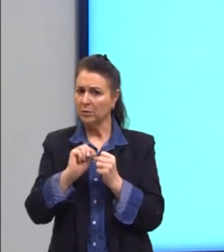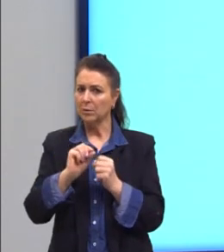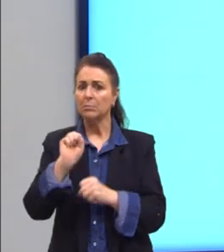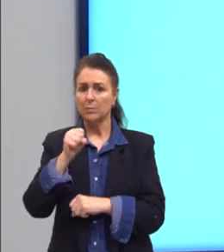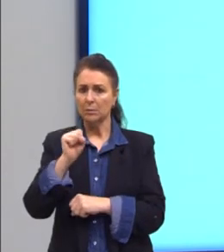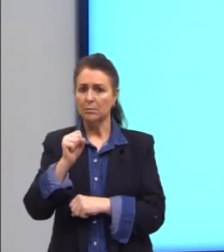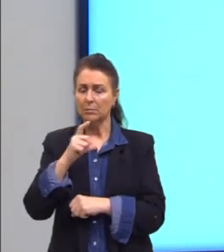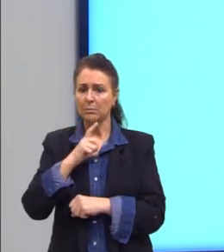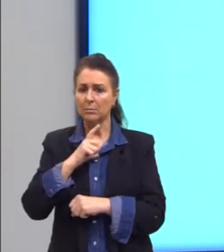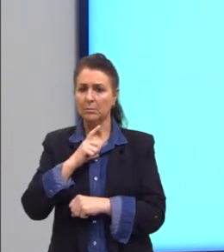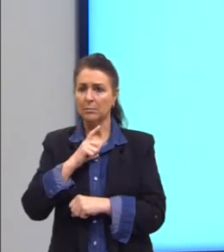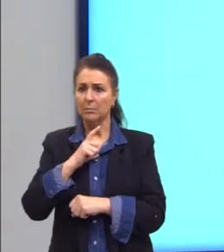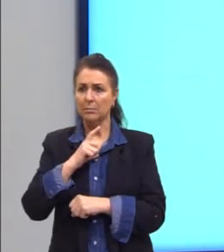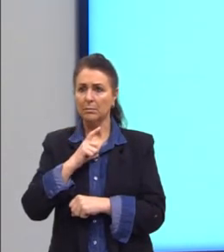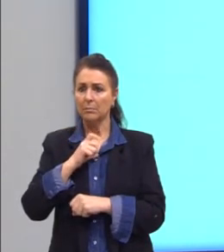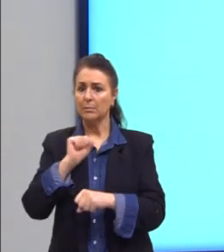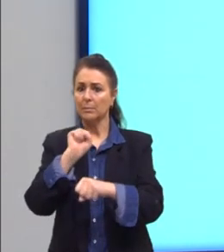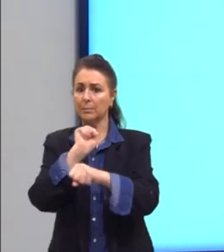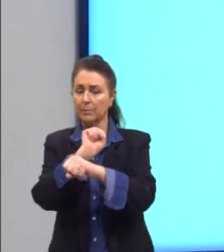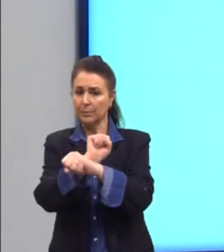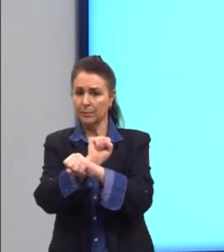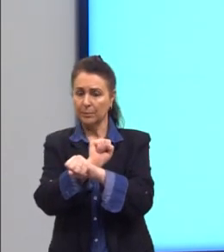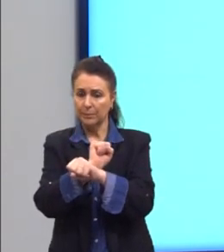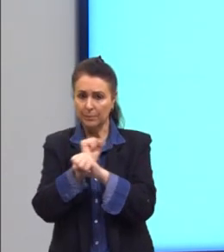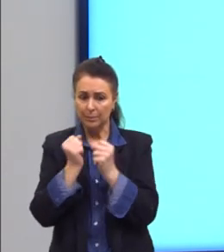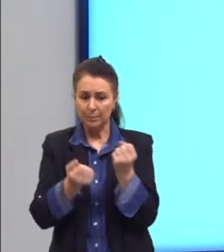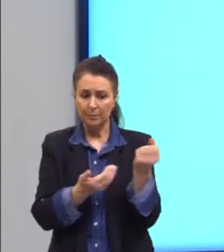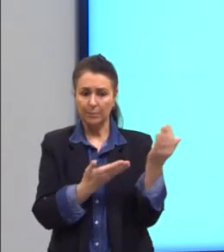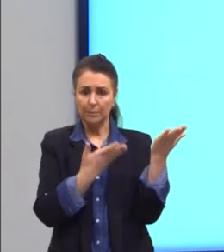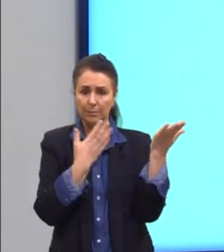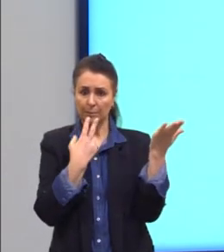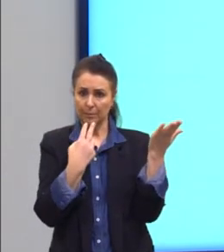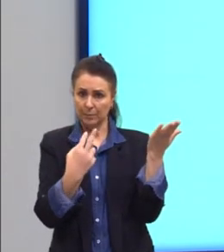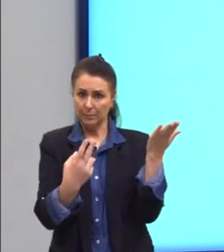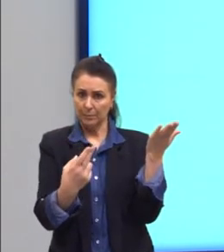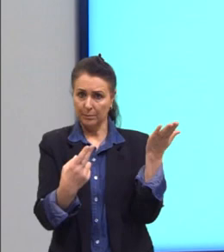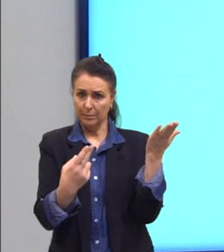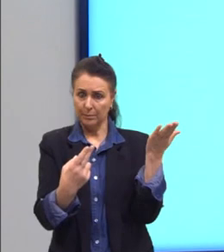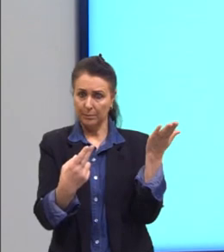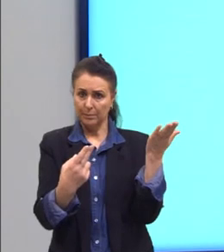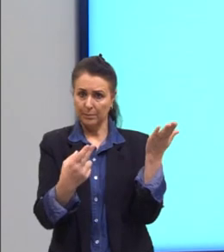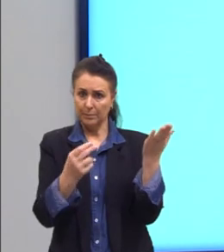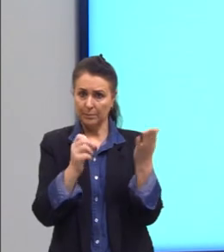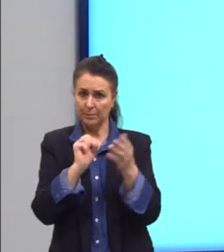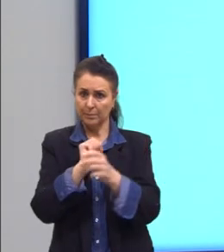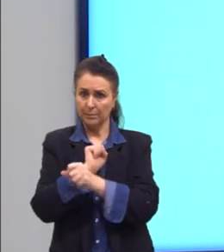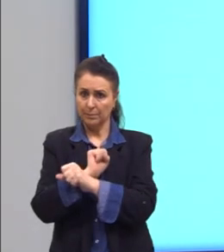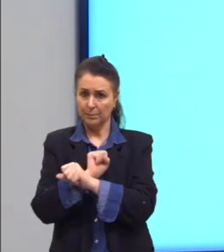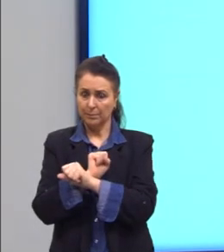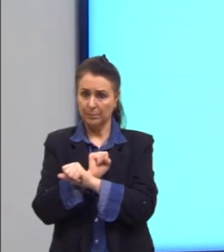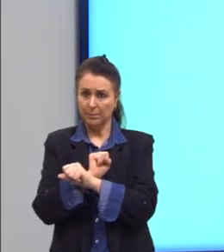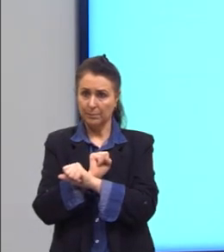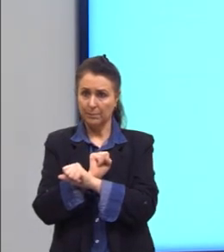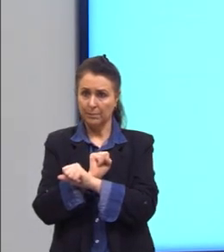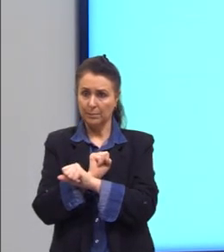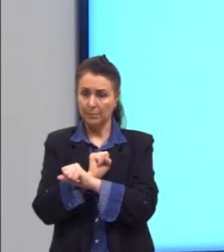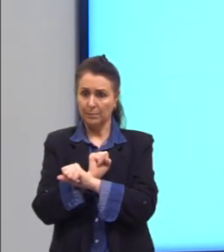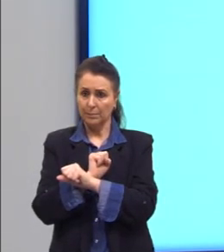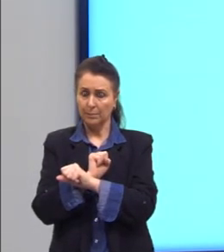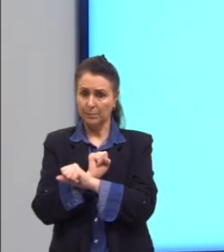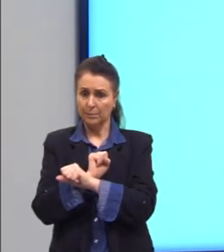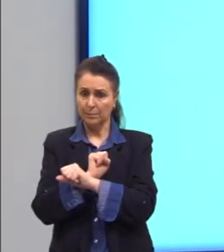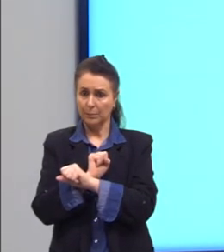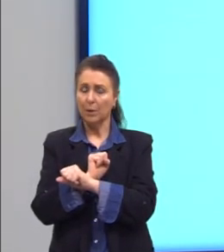digo que a multitude of different image consultants constantly constructed their image. Eu peguei